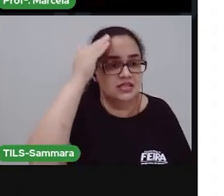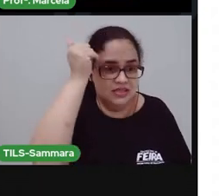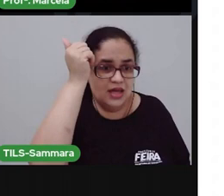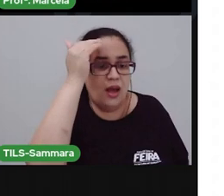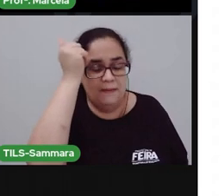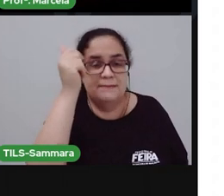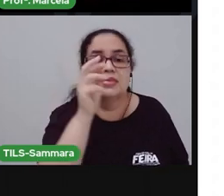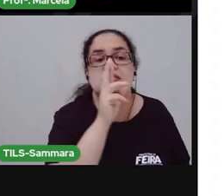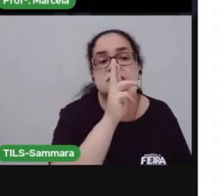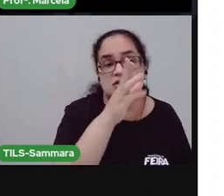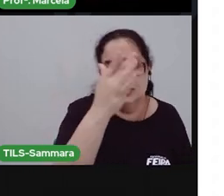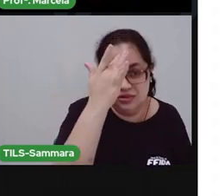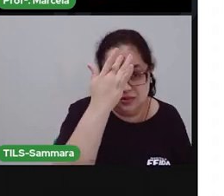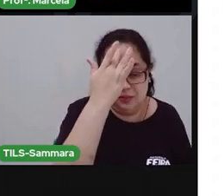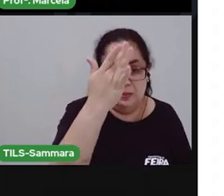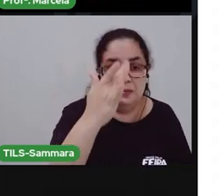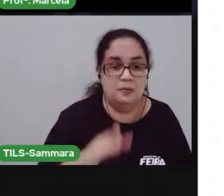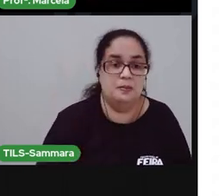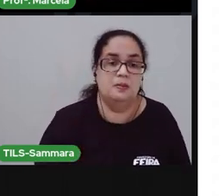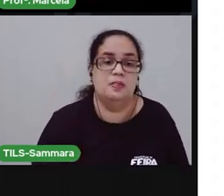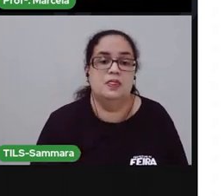com facilidade.